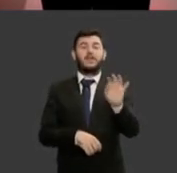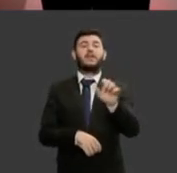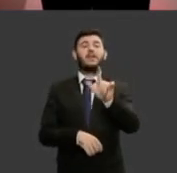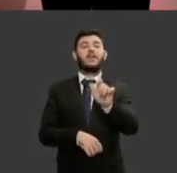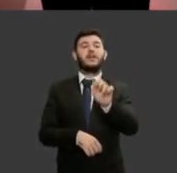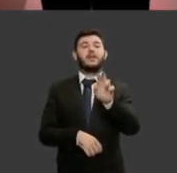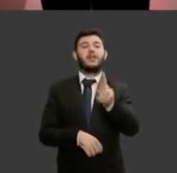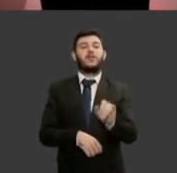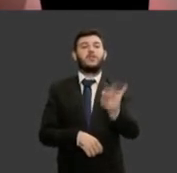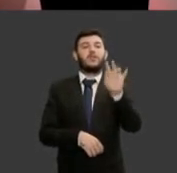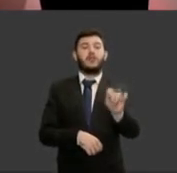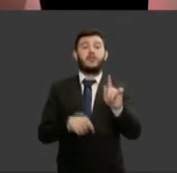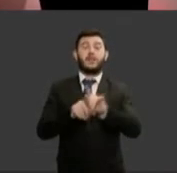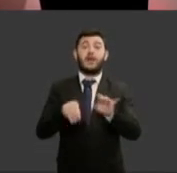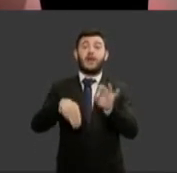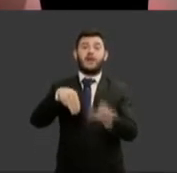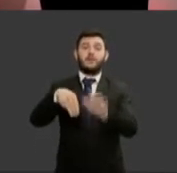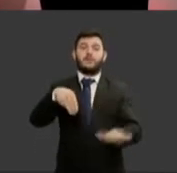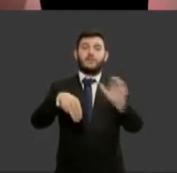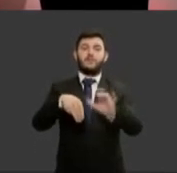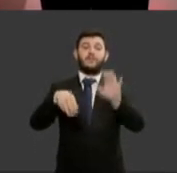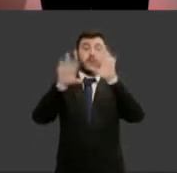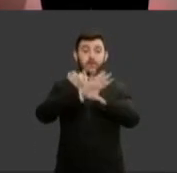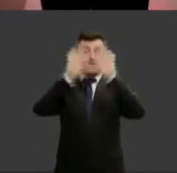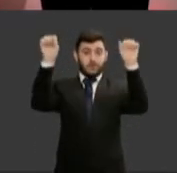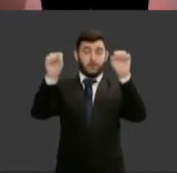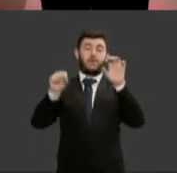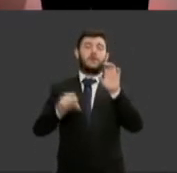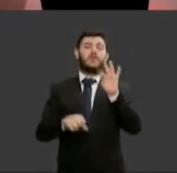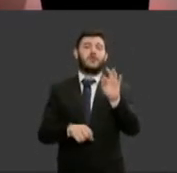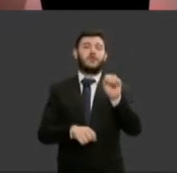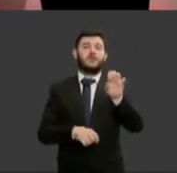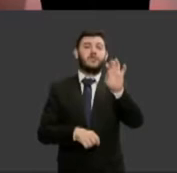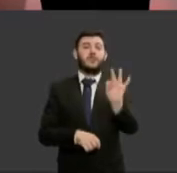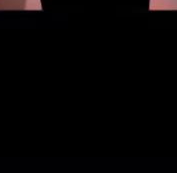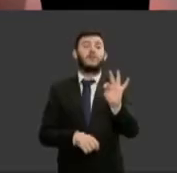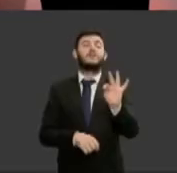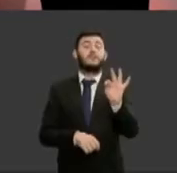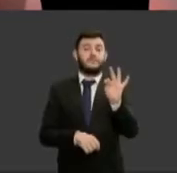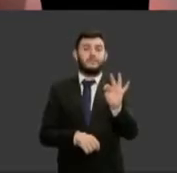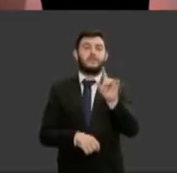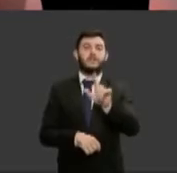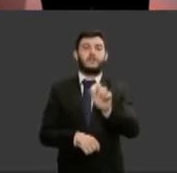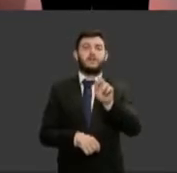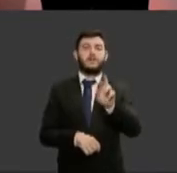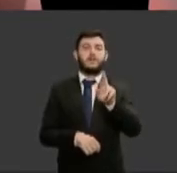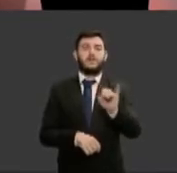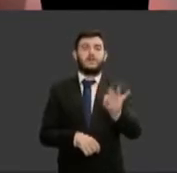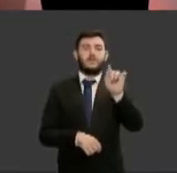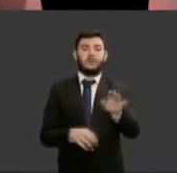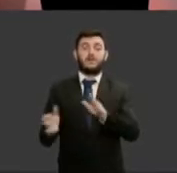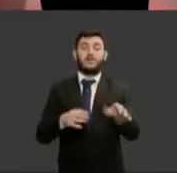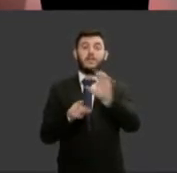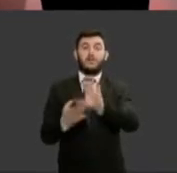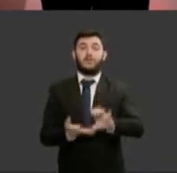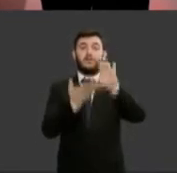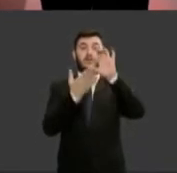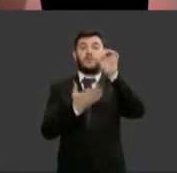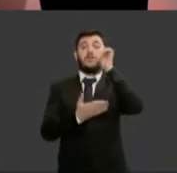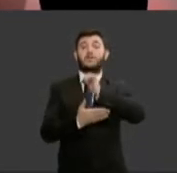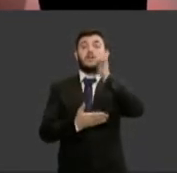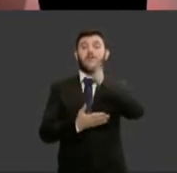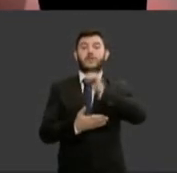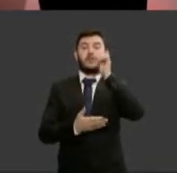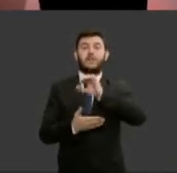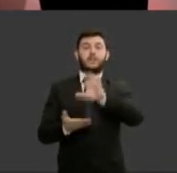Superior do Trabalho, Delaide Alves Miranda Arantes, a conselheira do Conselho Nacional de Justiça, Tânia